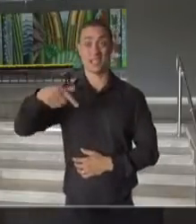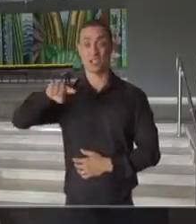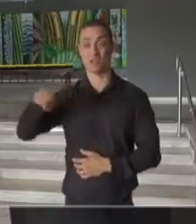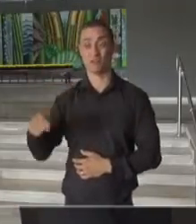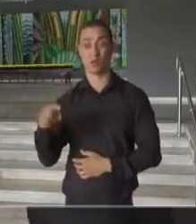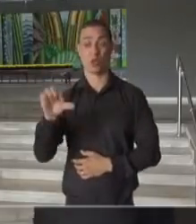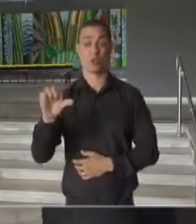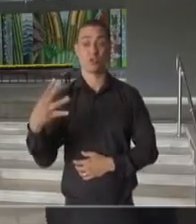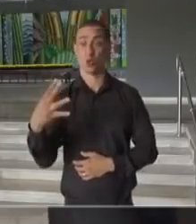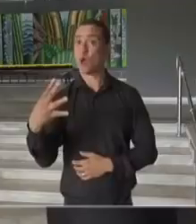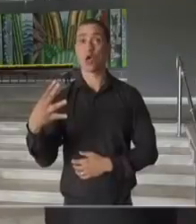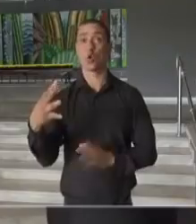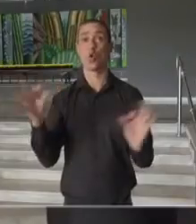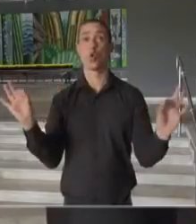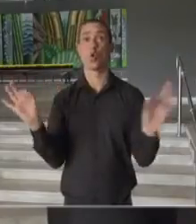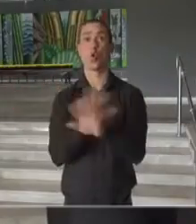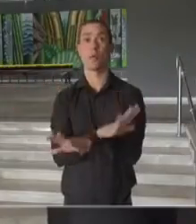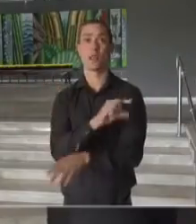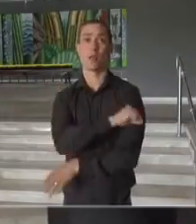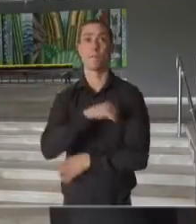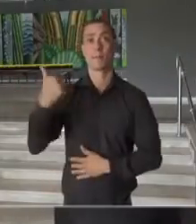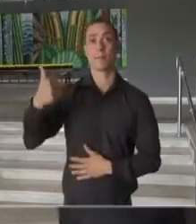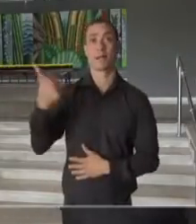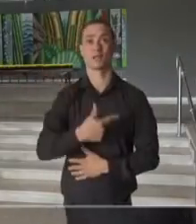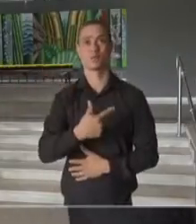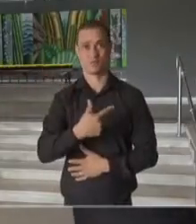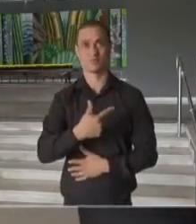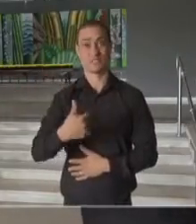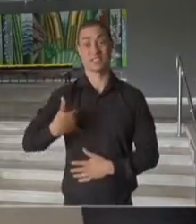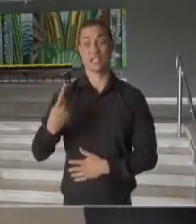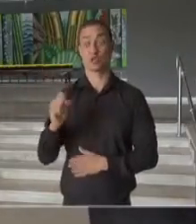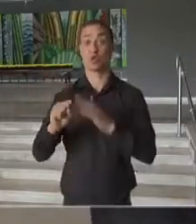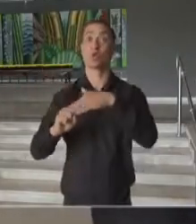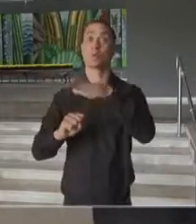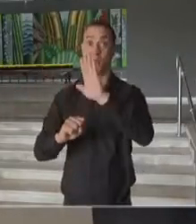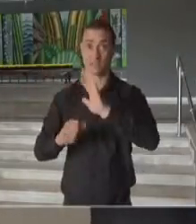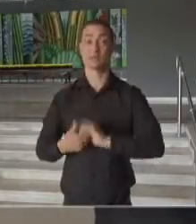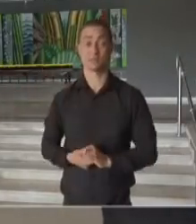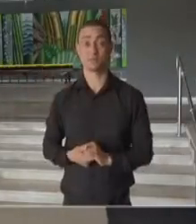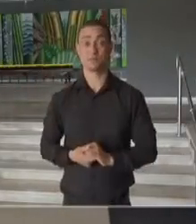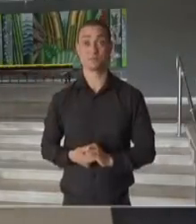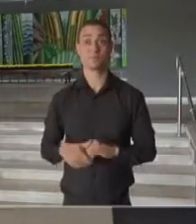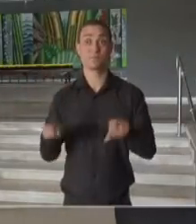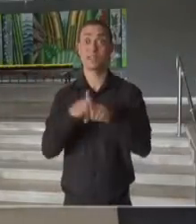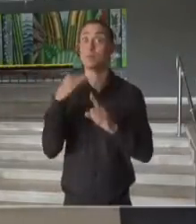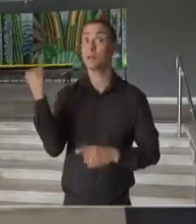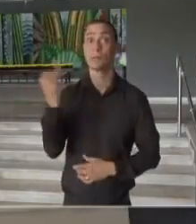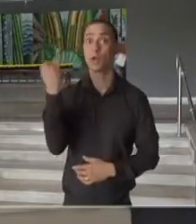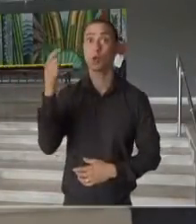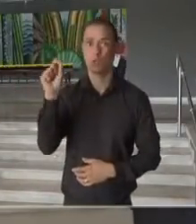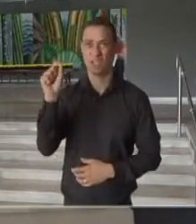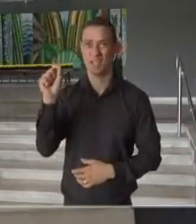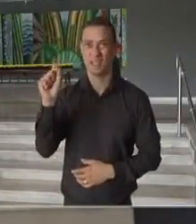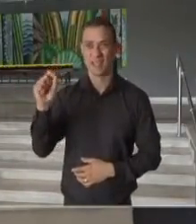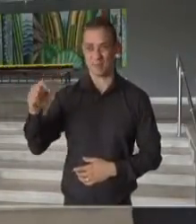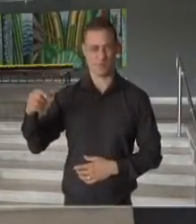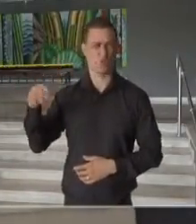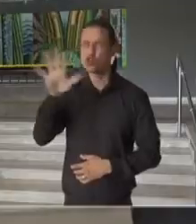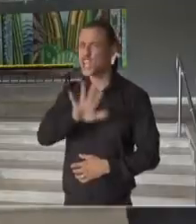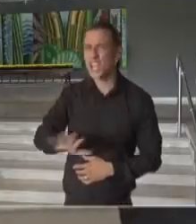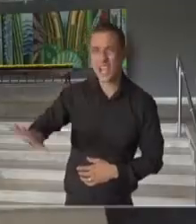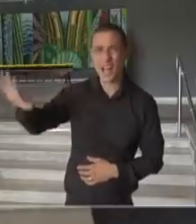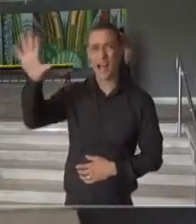com esquema vacinal completo da população acima de 18 anos, e o que é muito importante, da população em geral,